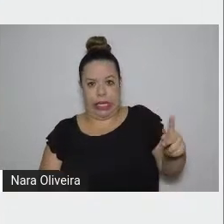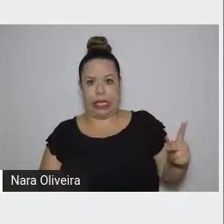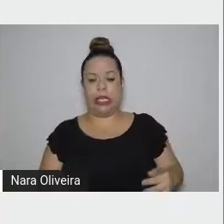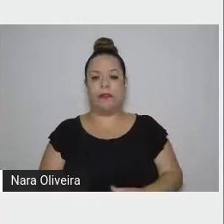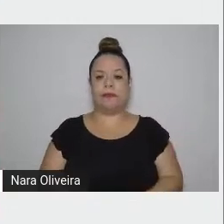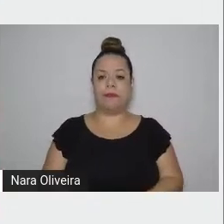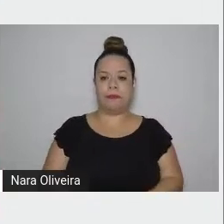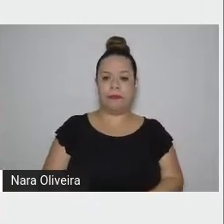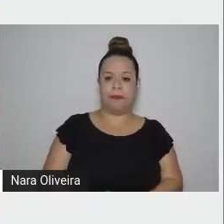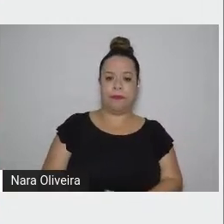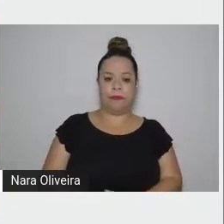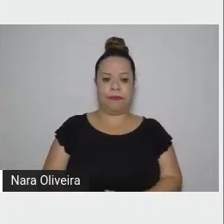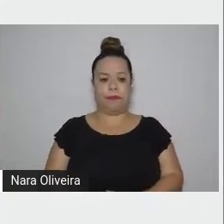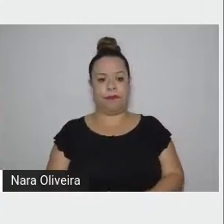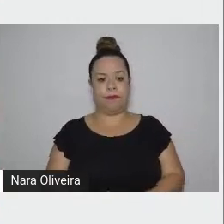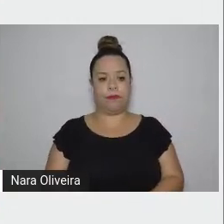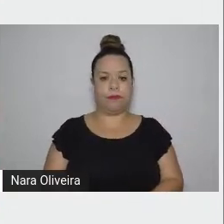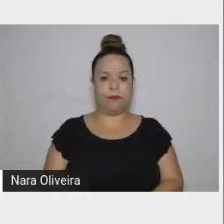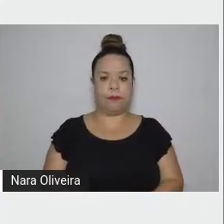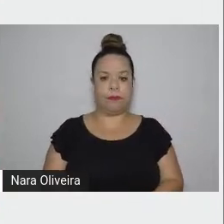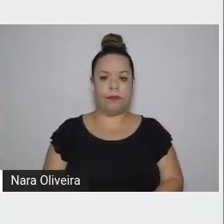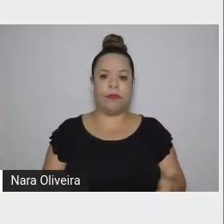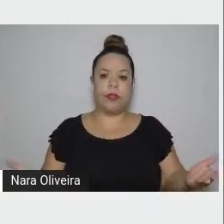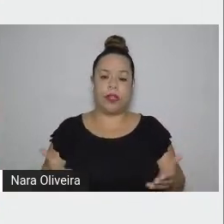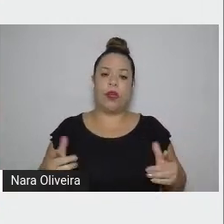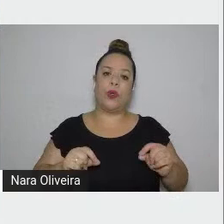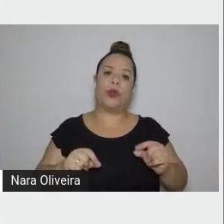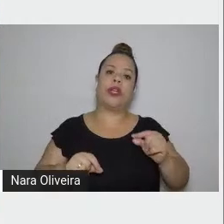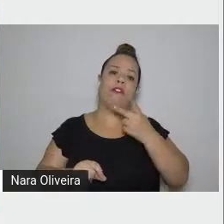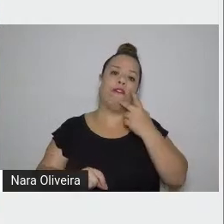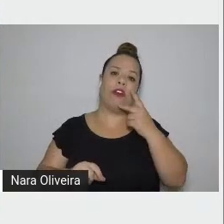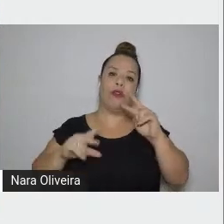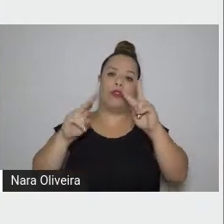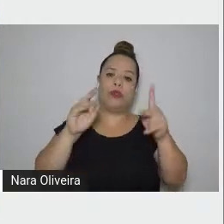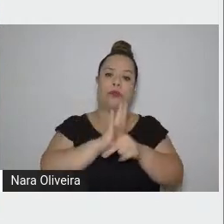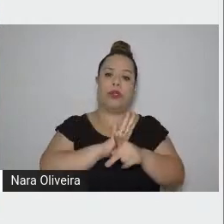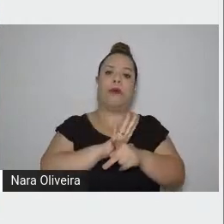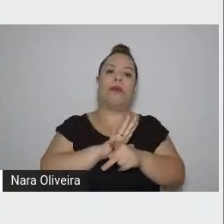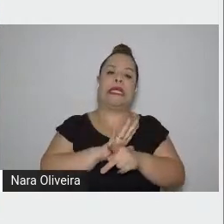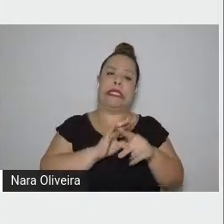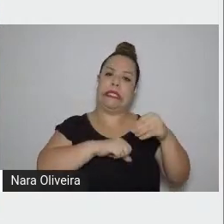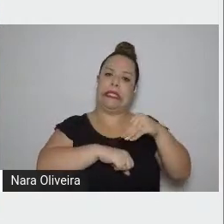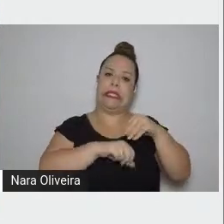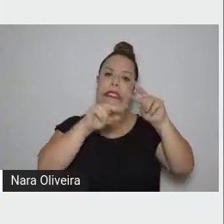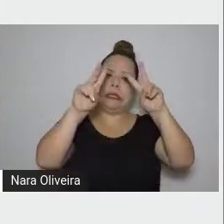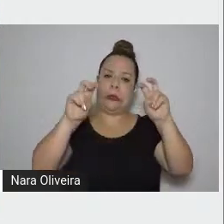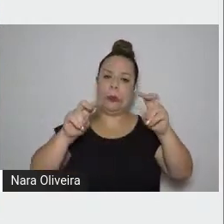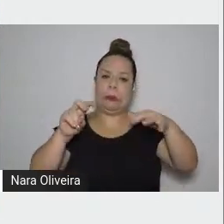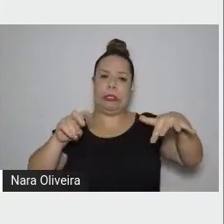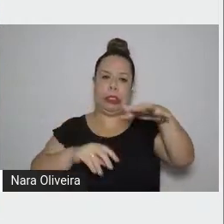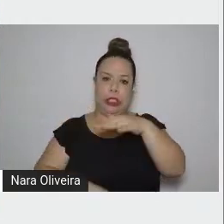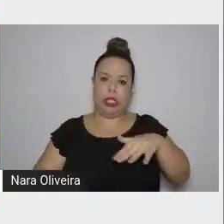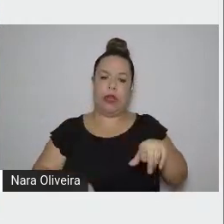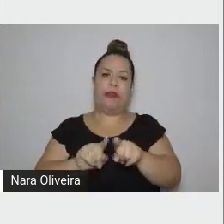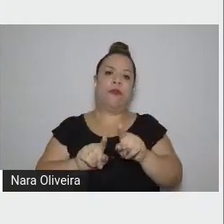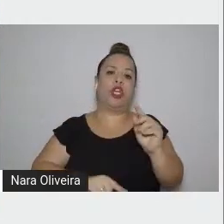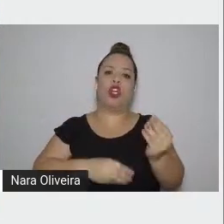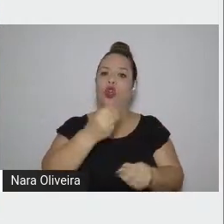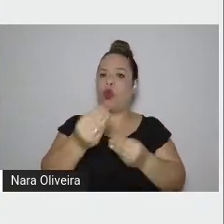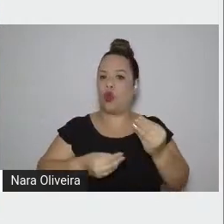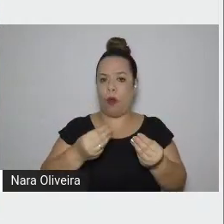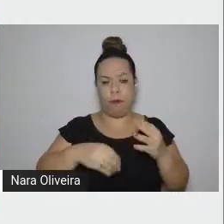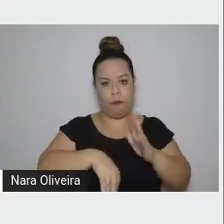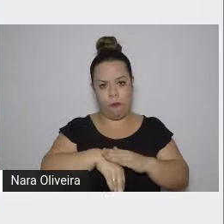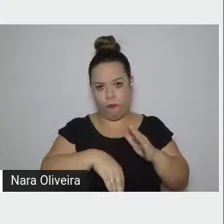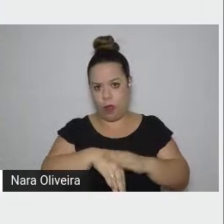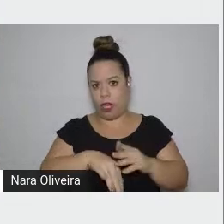Agora eu passo para as considerações gerais sobre o que constitui a originalidade